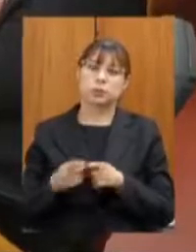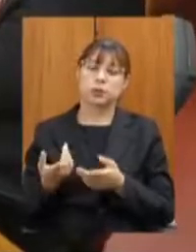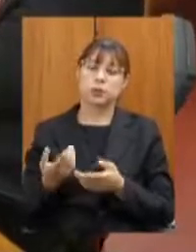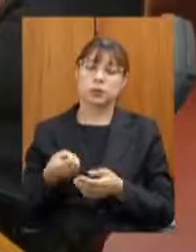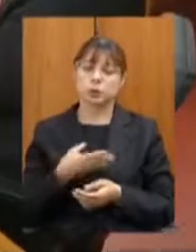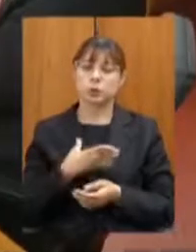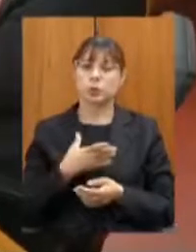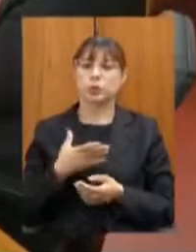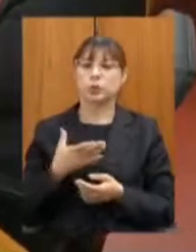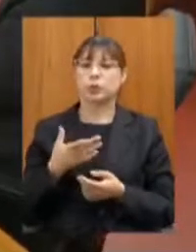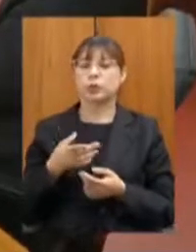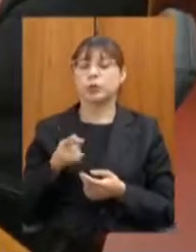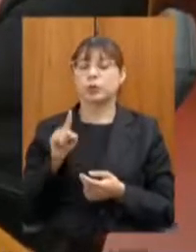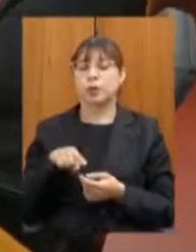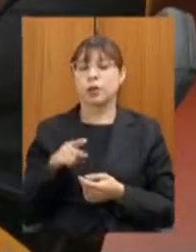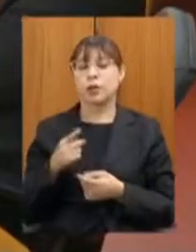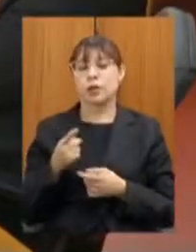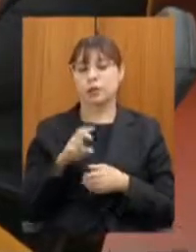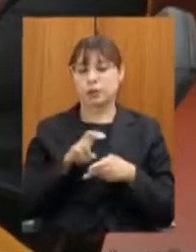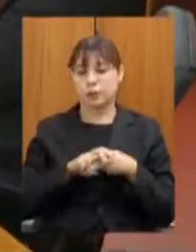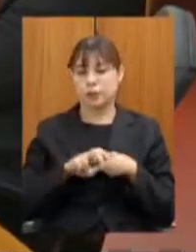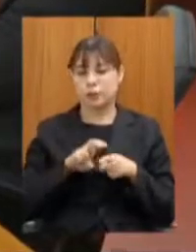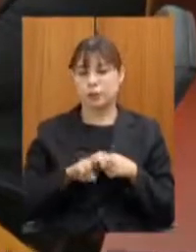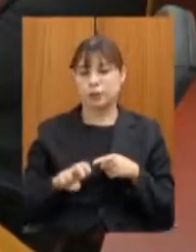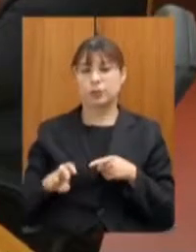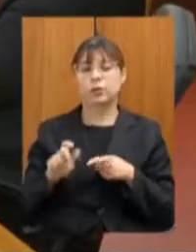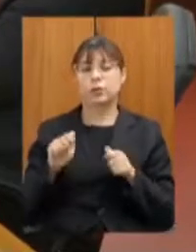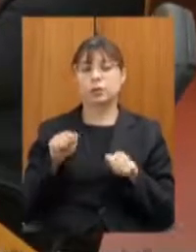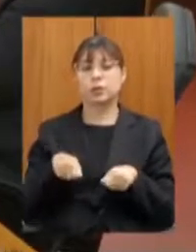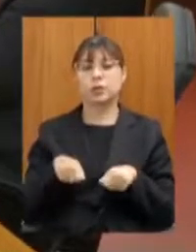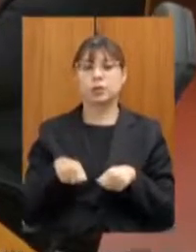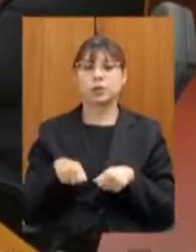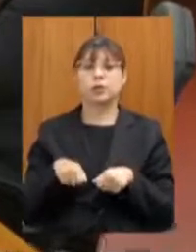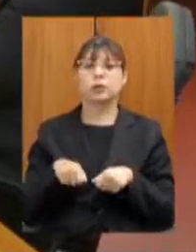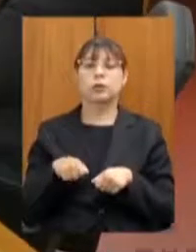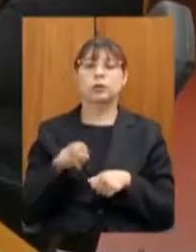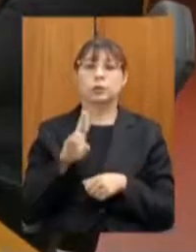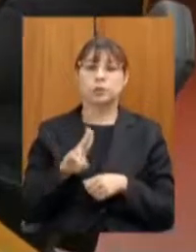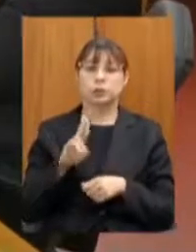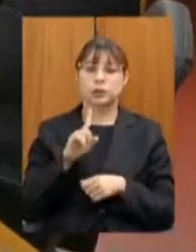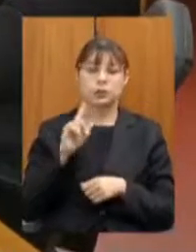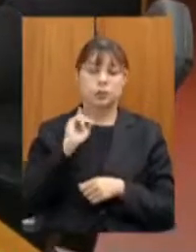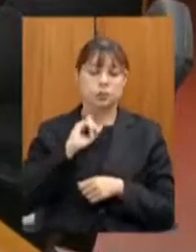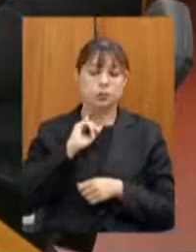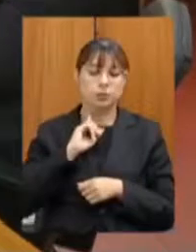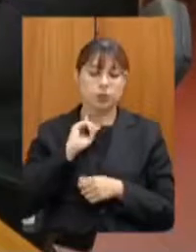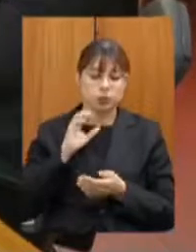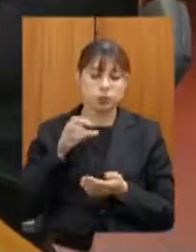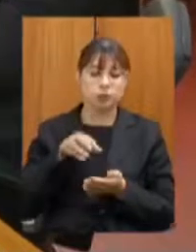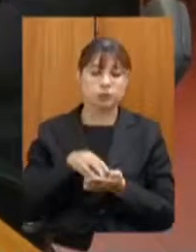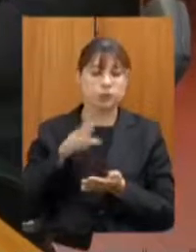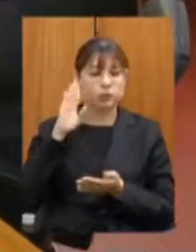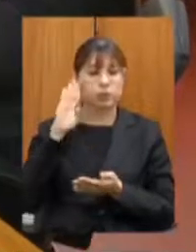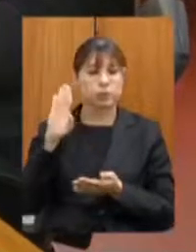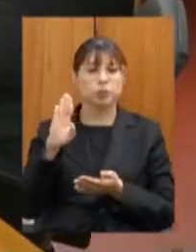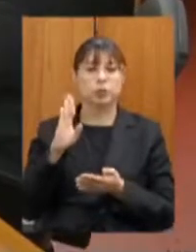possível retomar ou colocar Minas como o centro do transporte ferroviário no país.